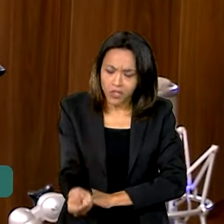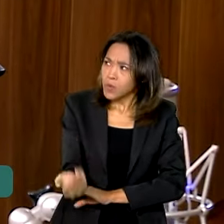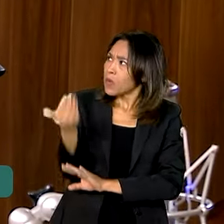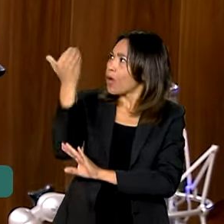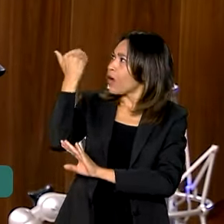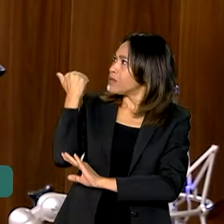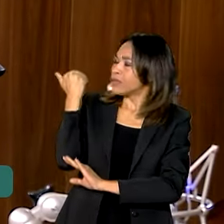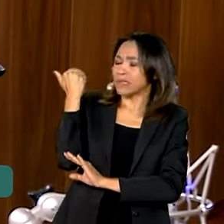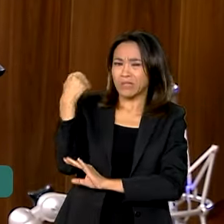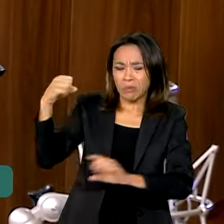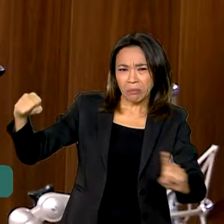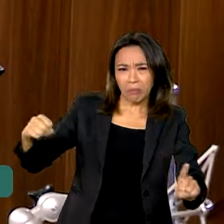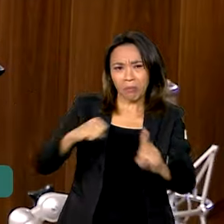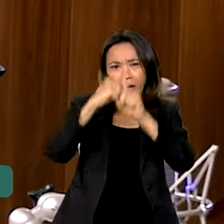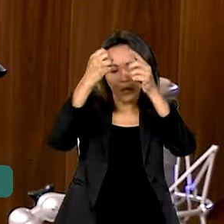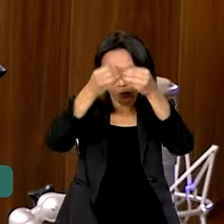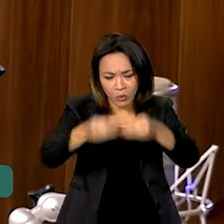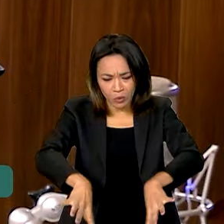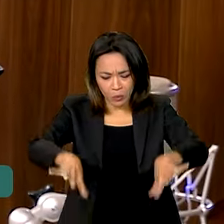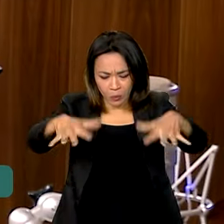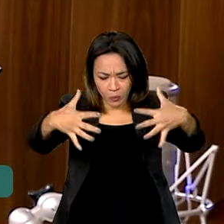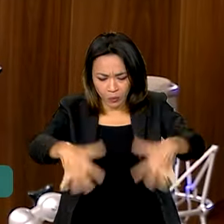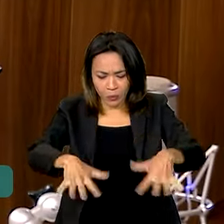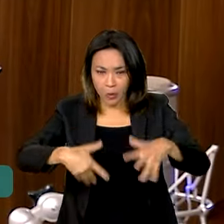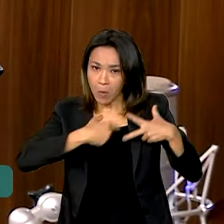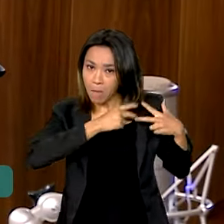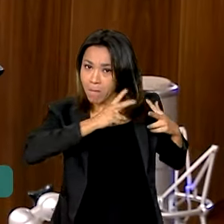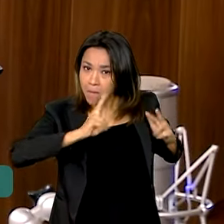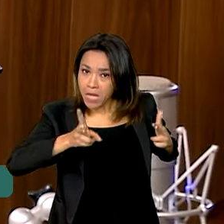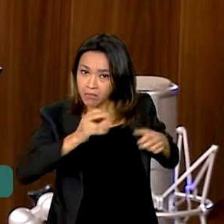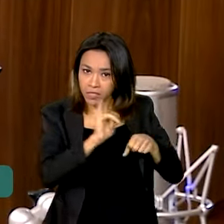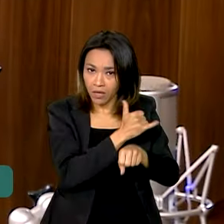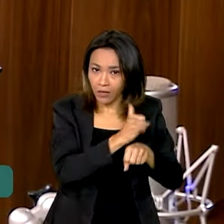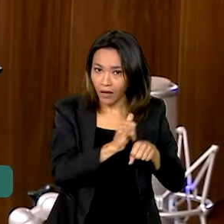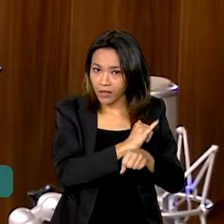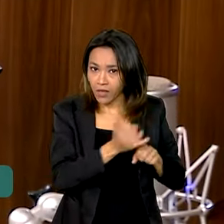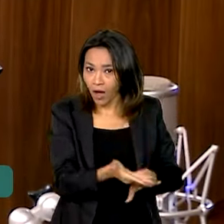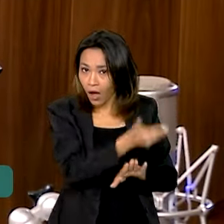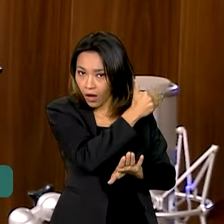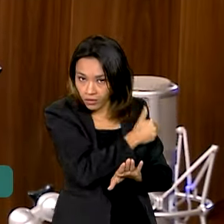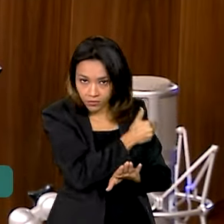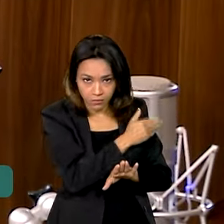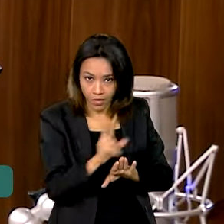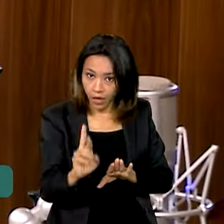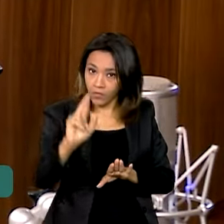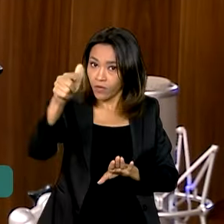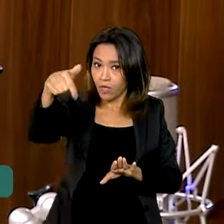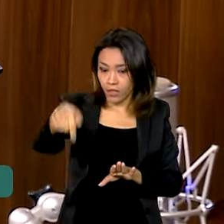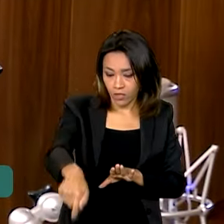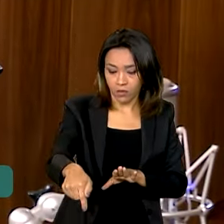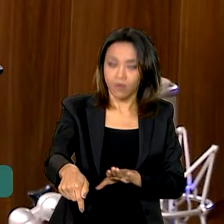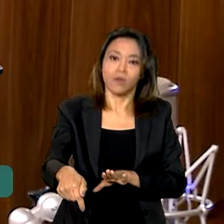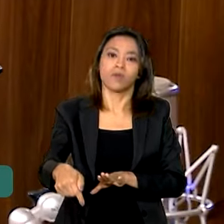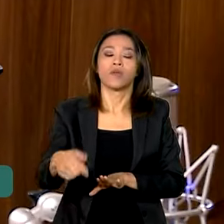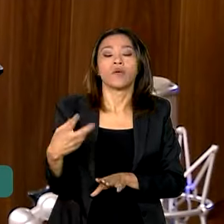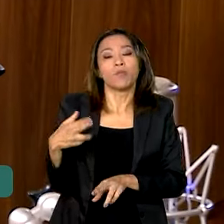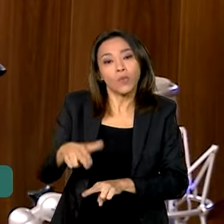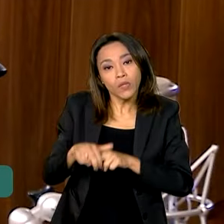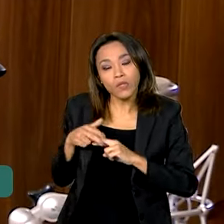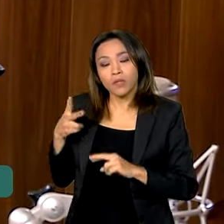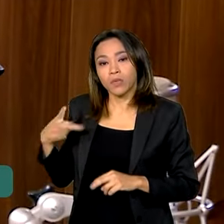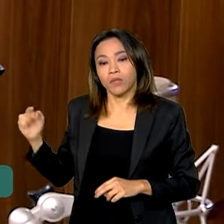o impacto é gigantesco, nós não podemos dar os mesmos remédios, as mesmas soluções. daí a necessidade que o presidente fez. Porque,